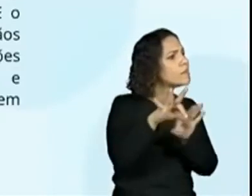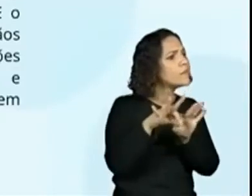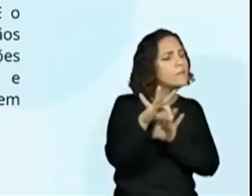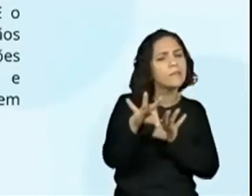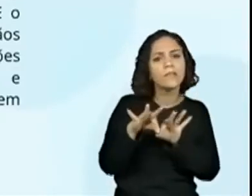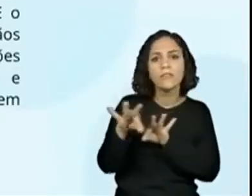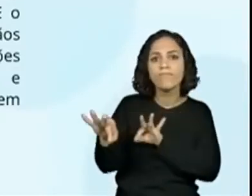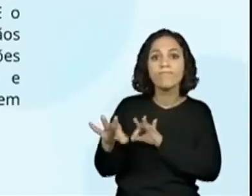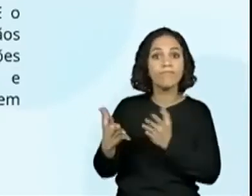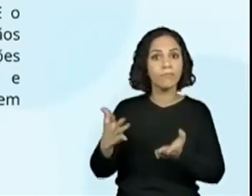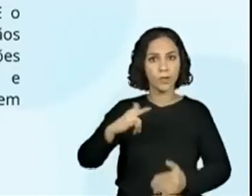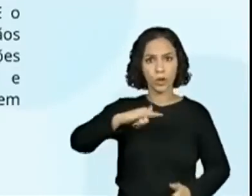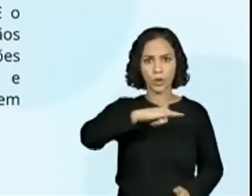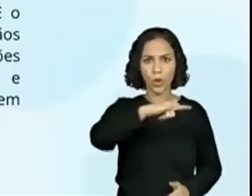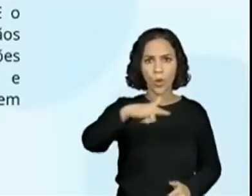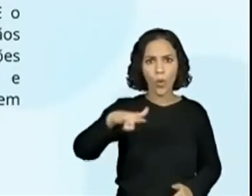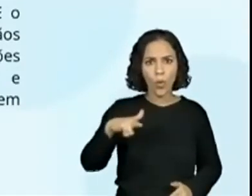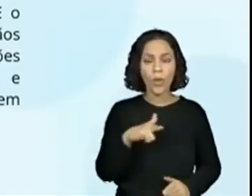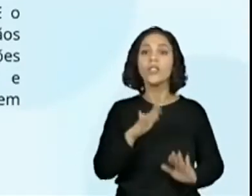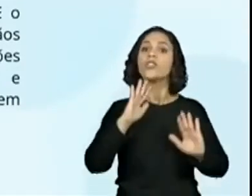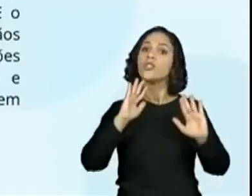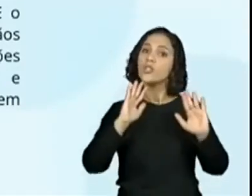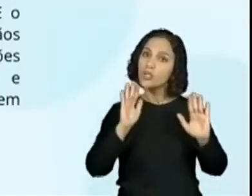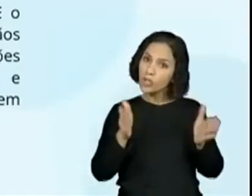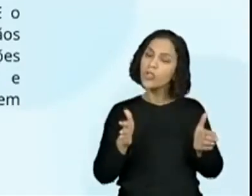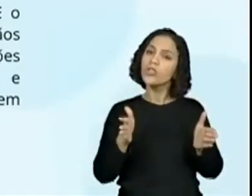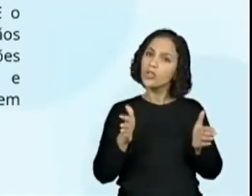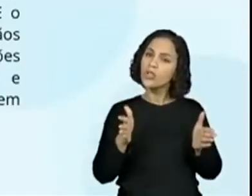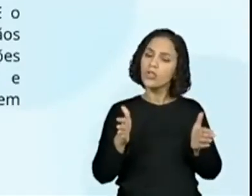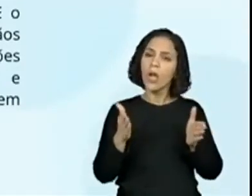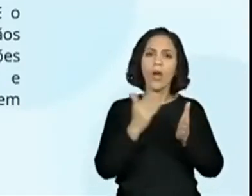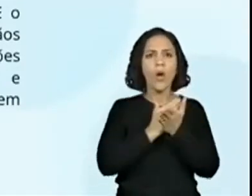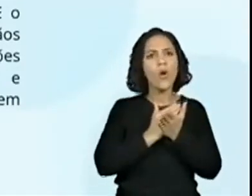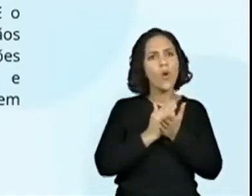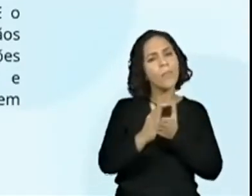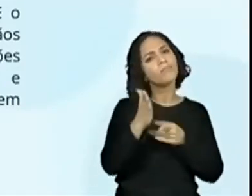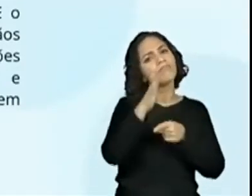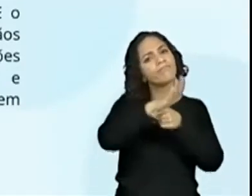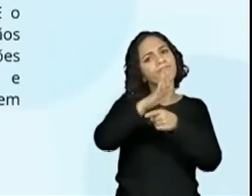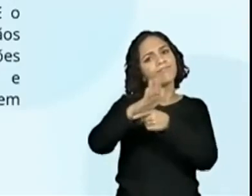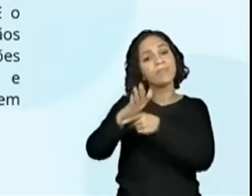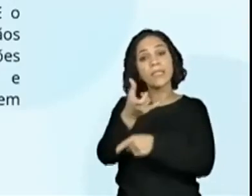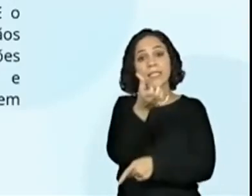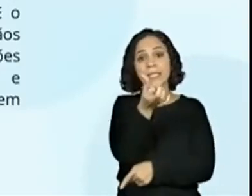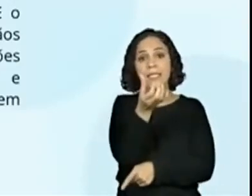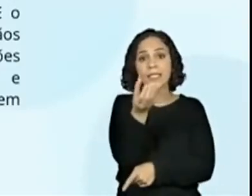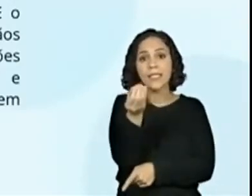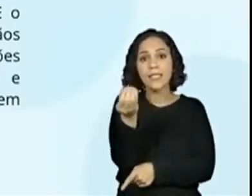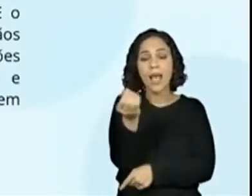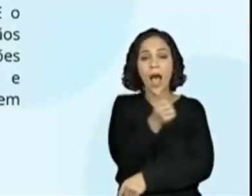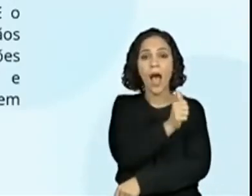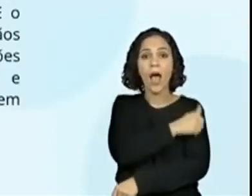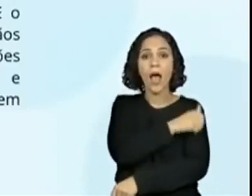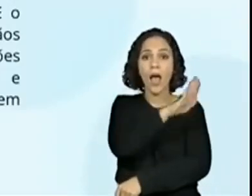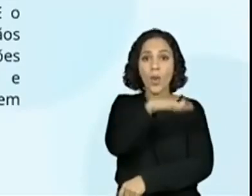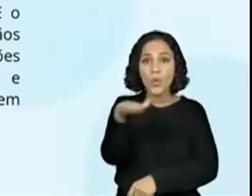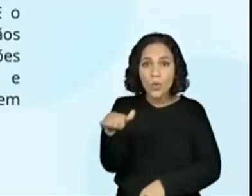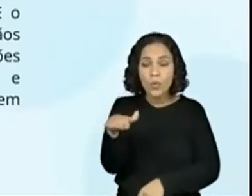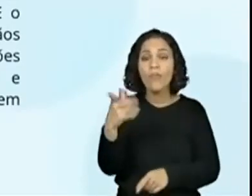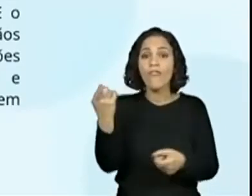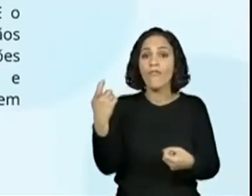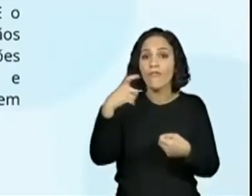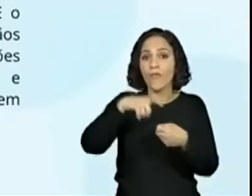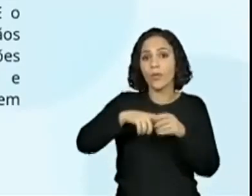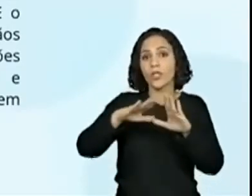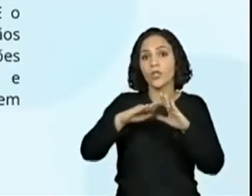Os drones já estão em funcionamento e beneficiando cerca de 600 alunos que somente voltarão à